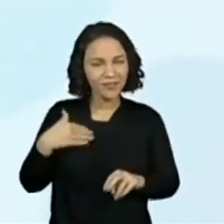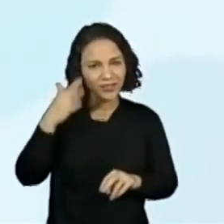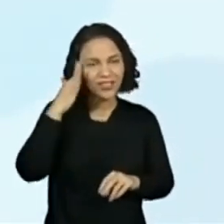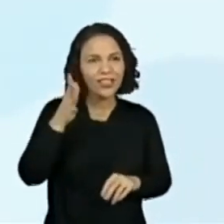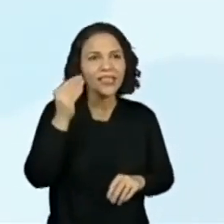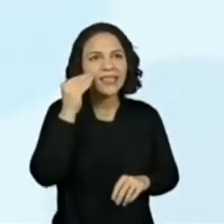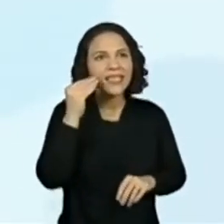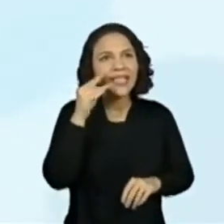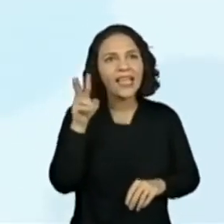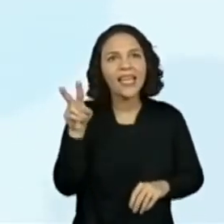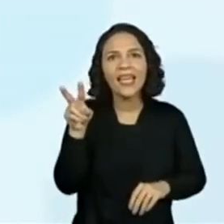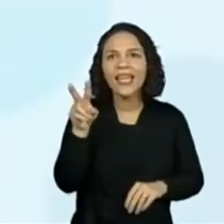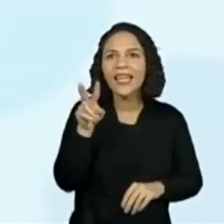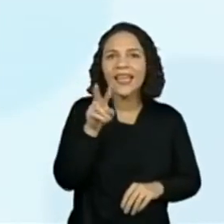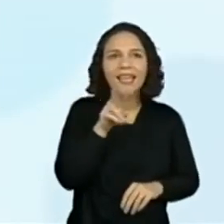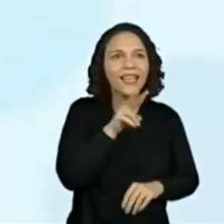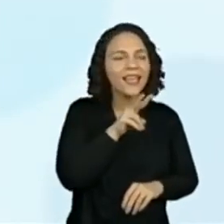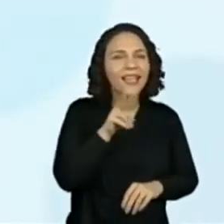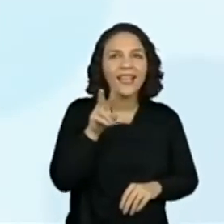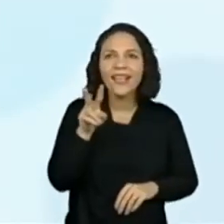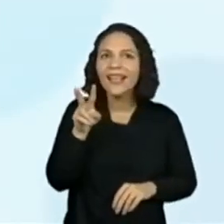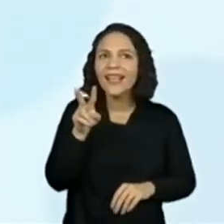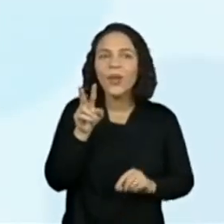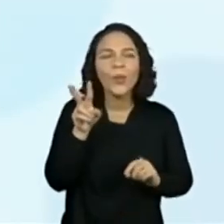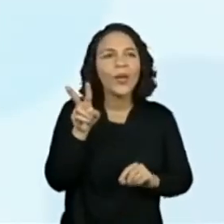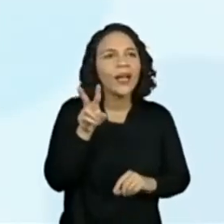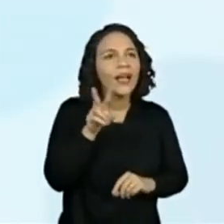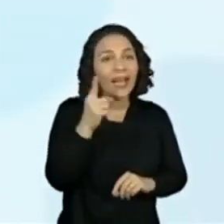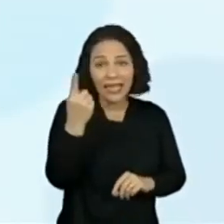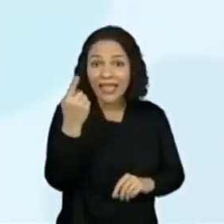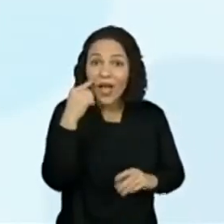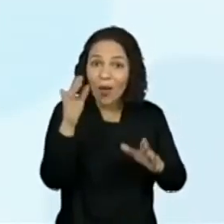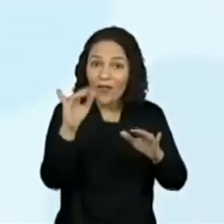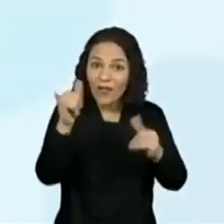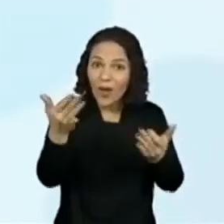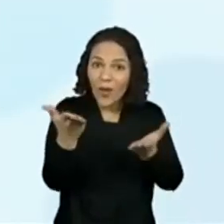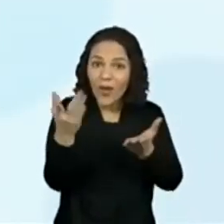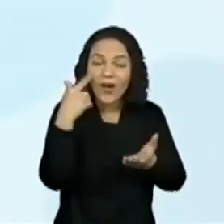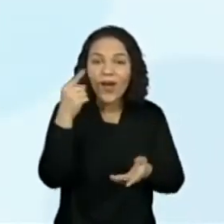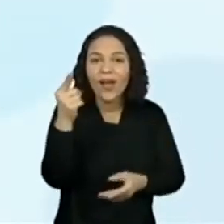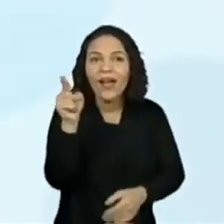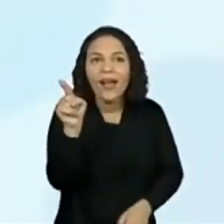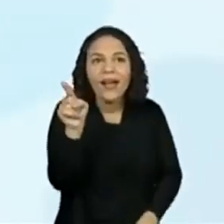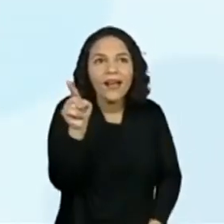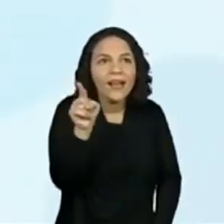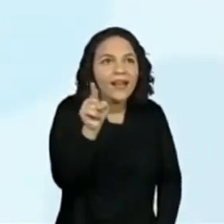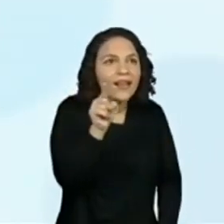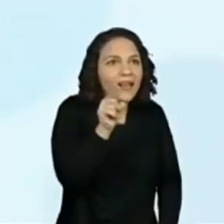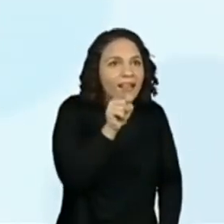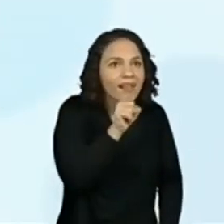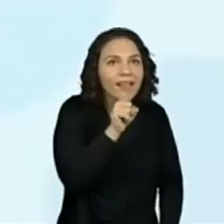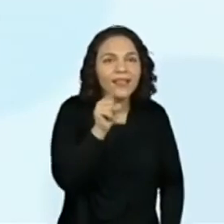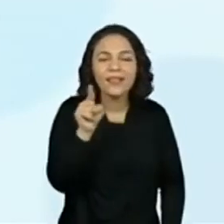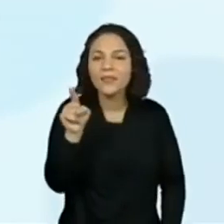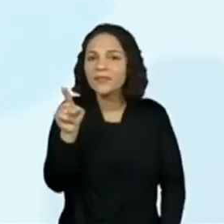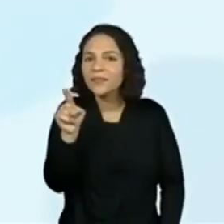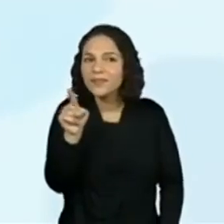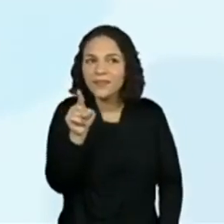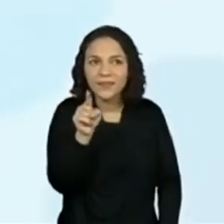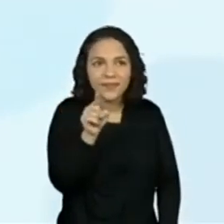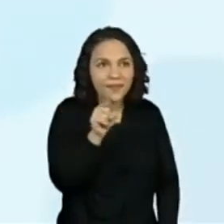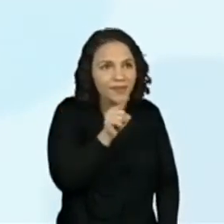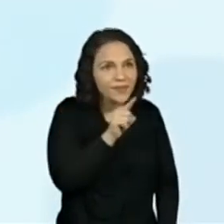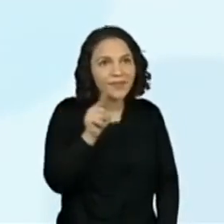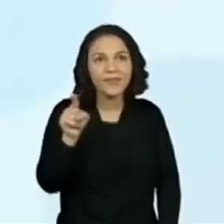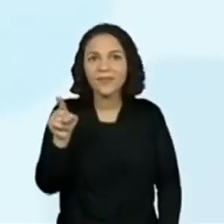tentando ler. Para descobrir o que está escrito. Coloca aí o dedinho no aparelho, procura ler. São títulos de histórias.